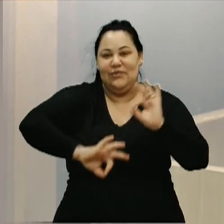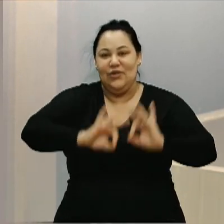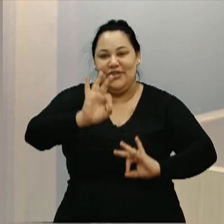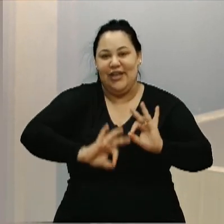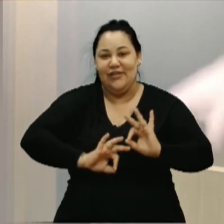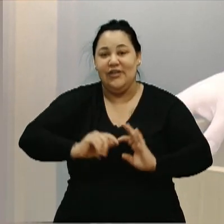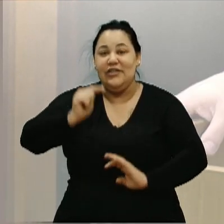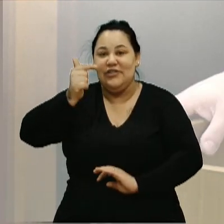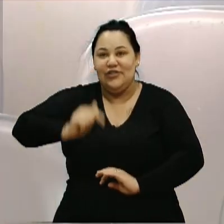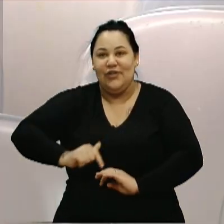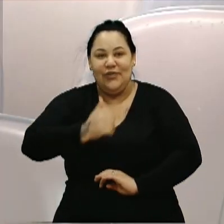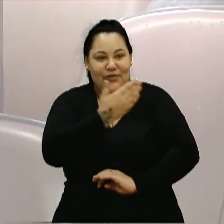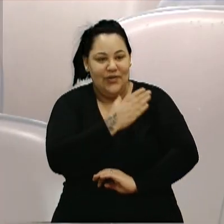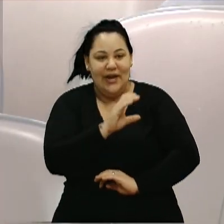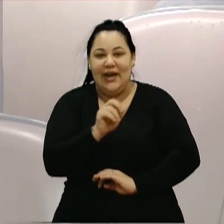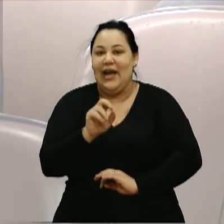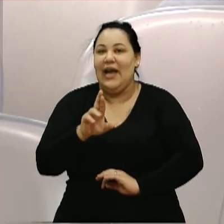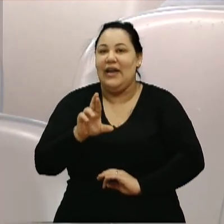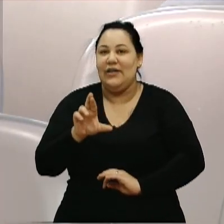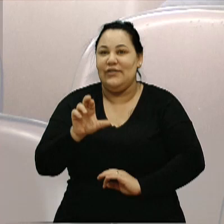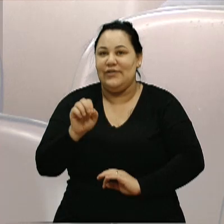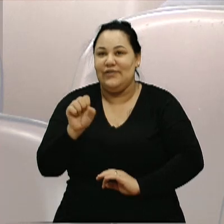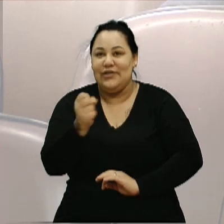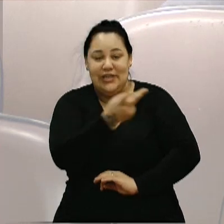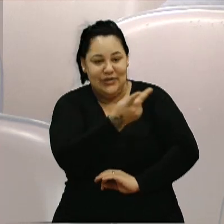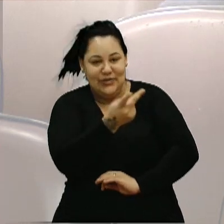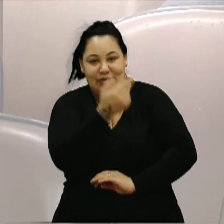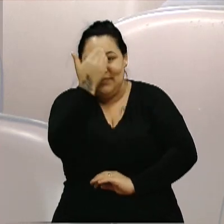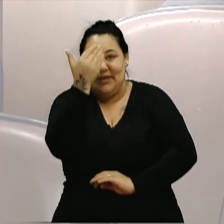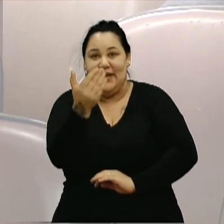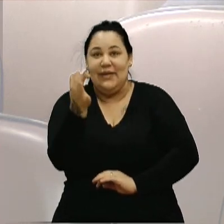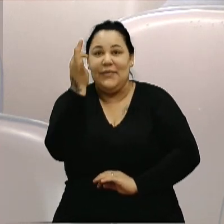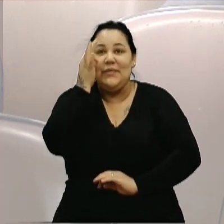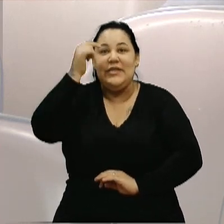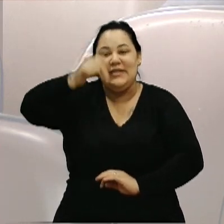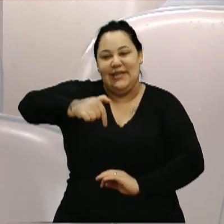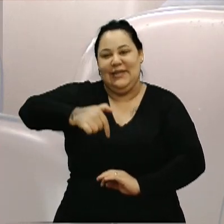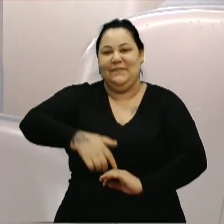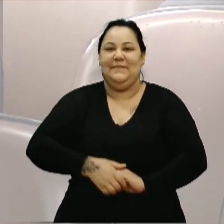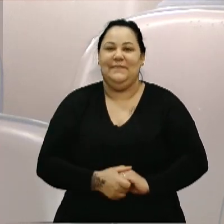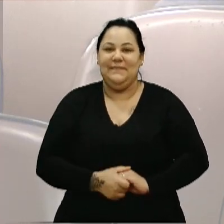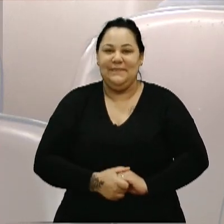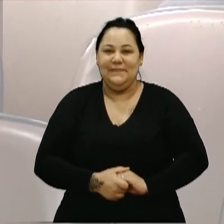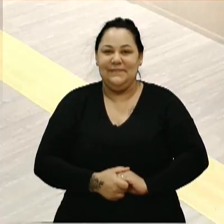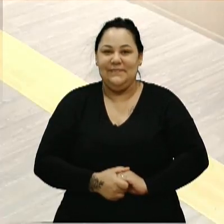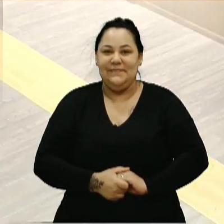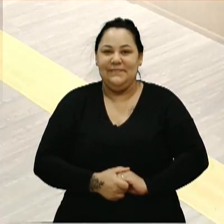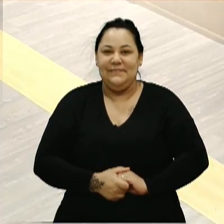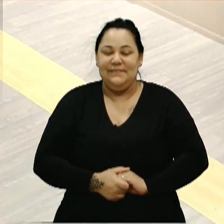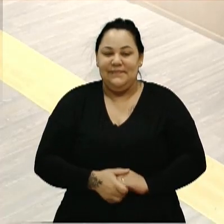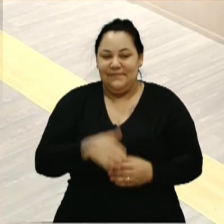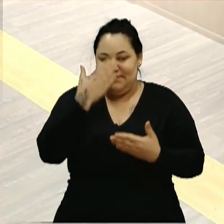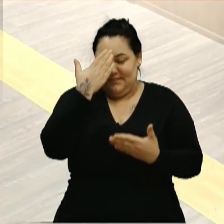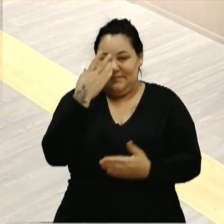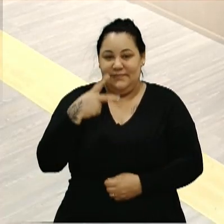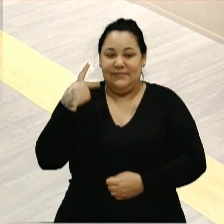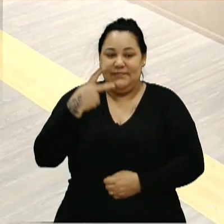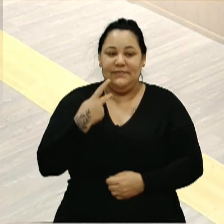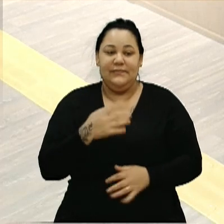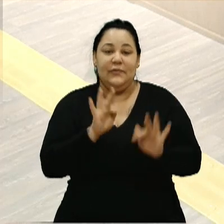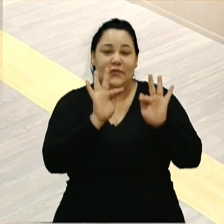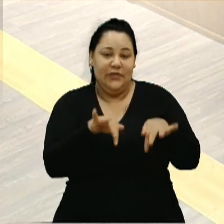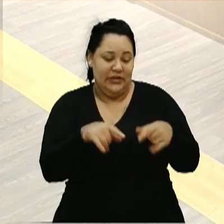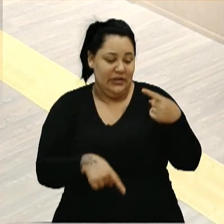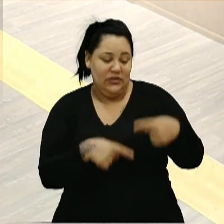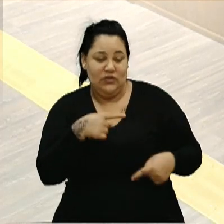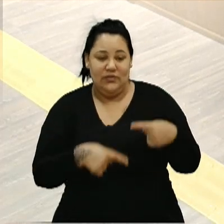Carlos e Vils, obrigado pela presença de vocês aqui. Obrigado. Obrigada, vereador. Encerrada a